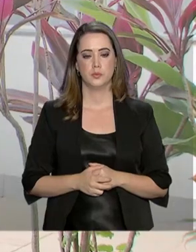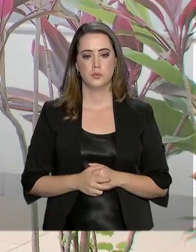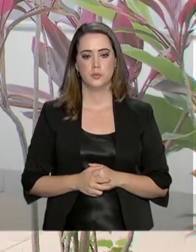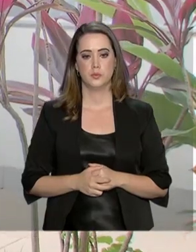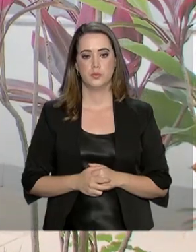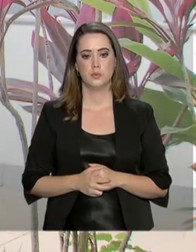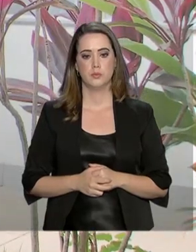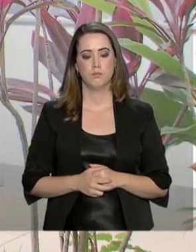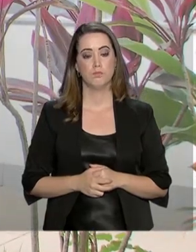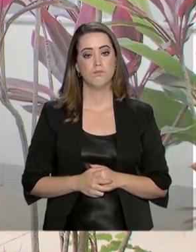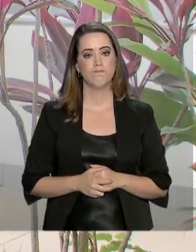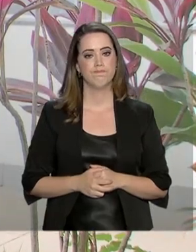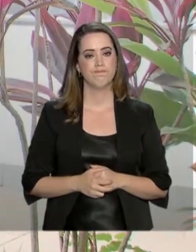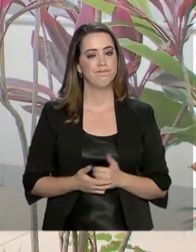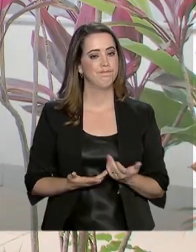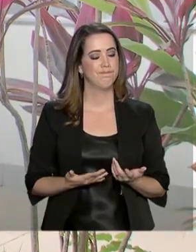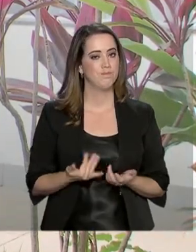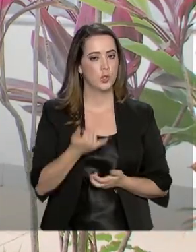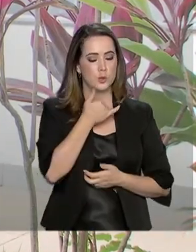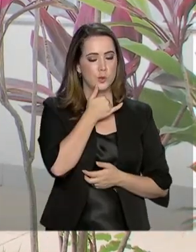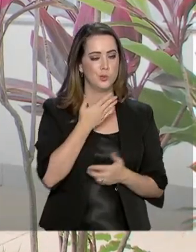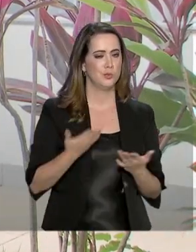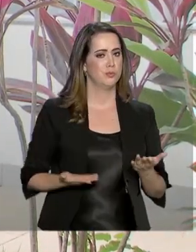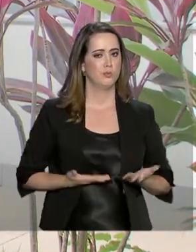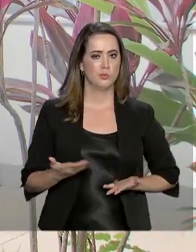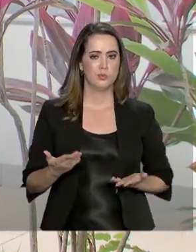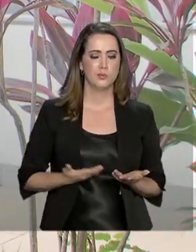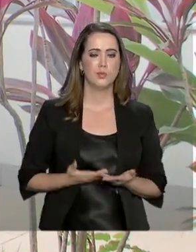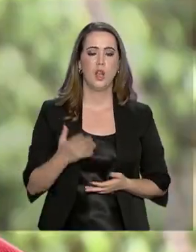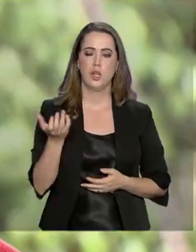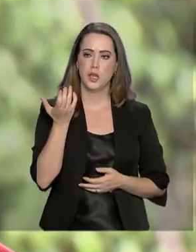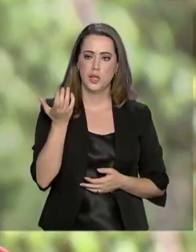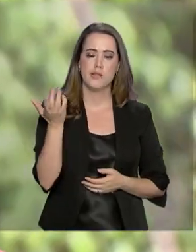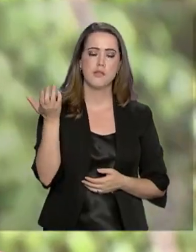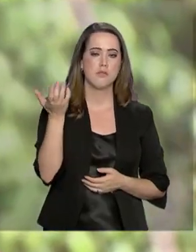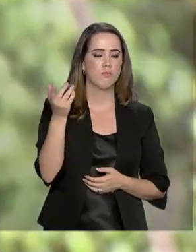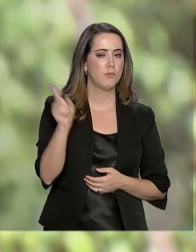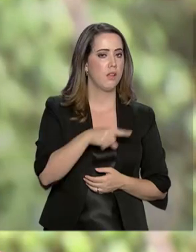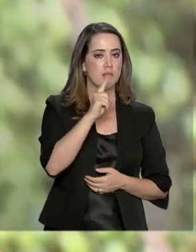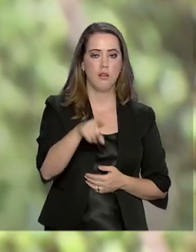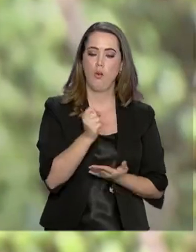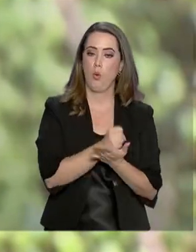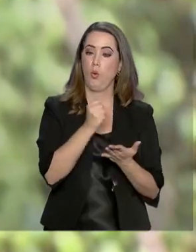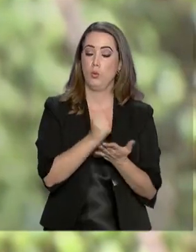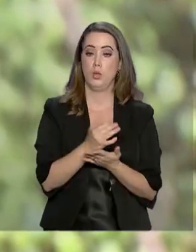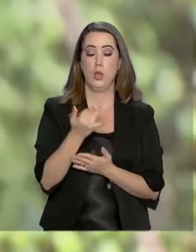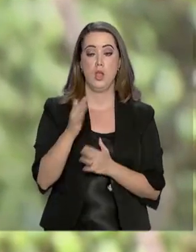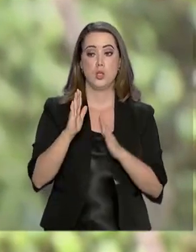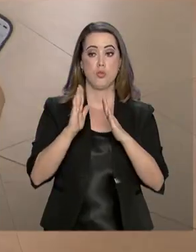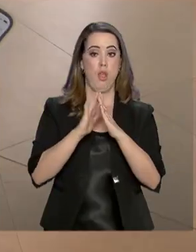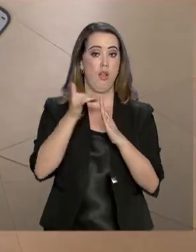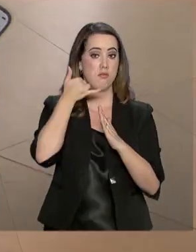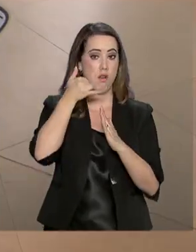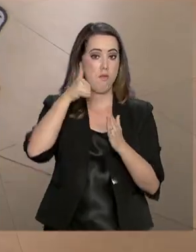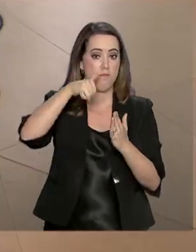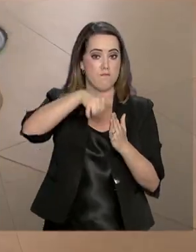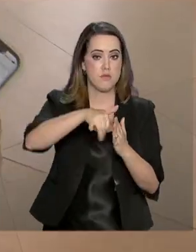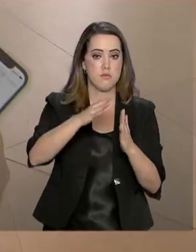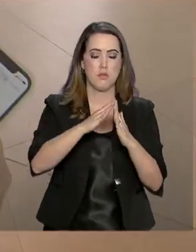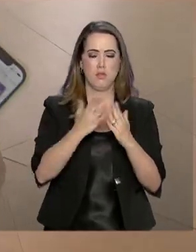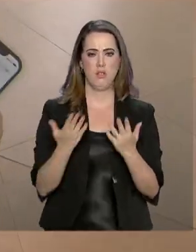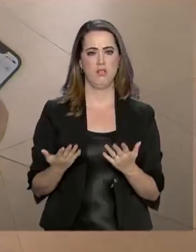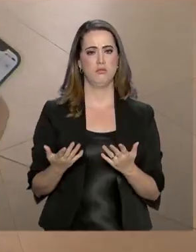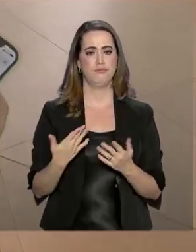Se a operadora não atender... Insatisfeito com os serviços, Volney decidiu cancelar o contrato de um telefone fixo e foi